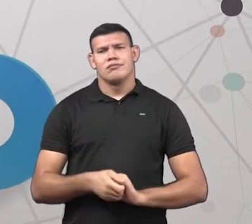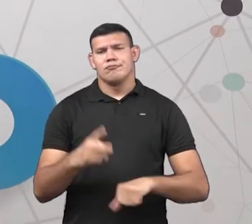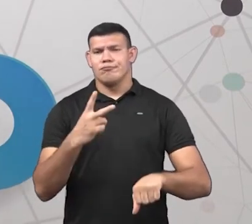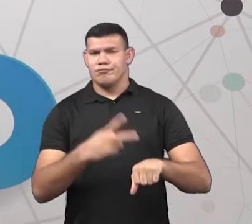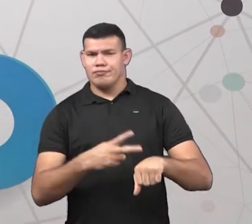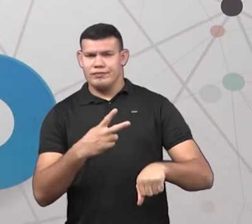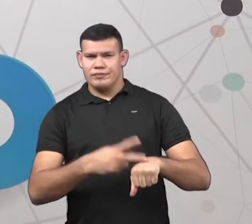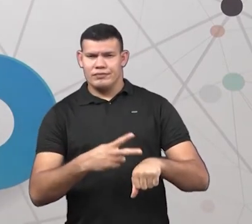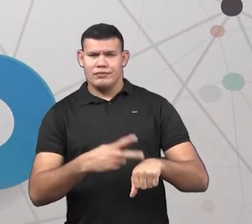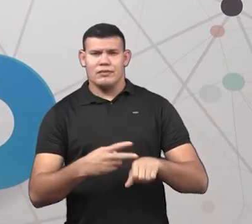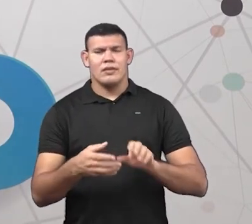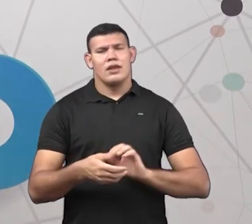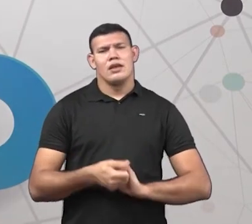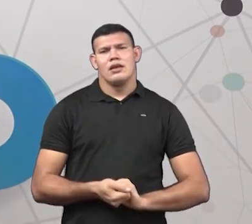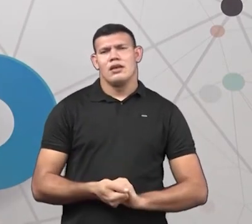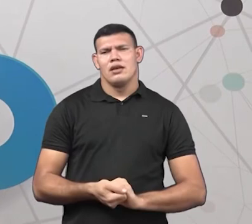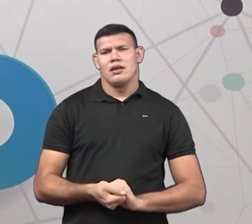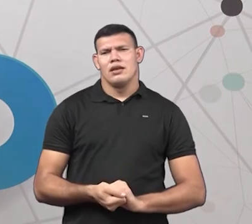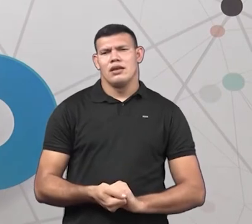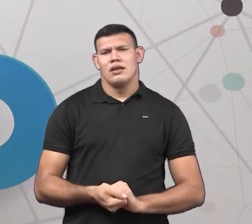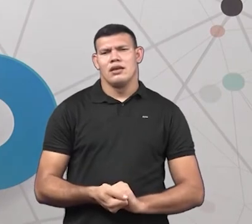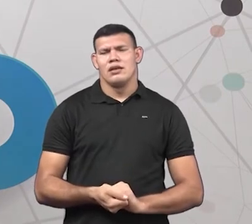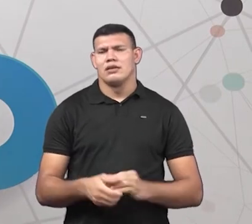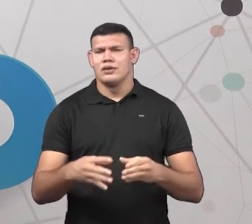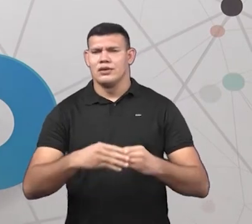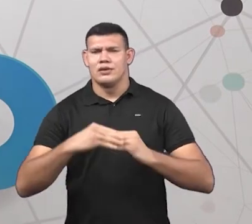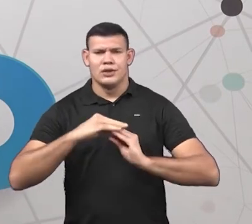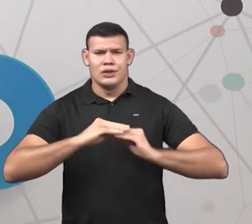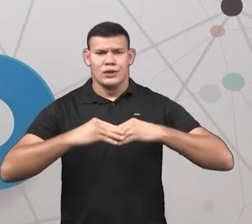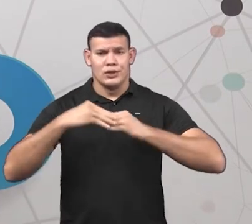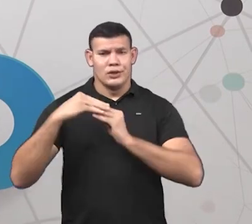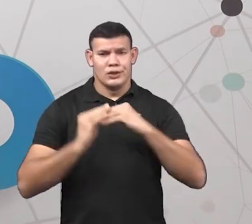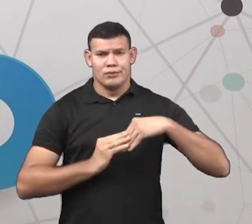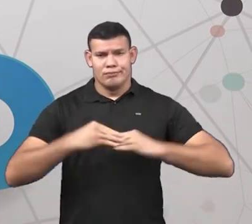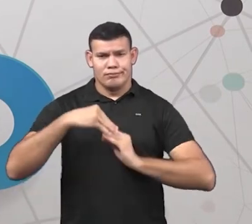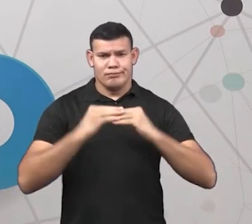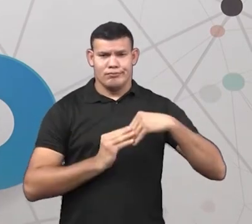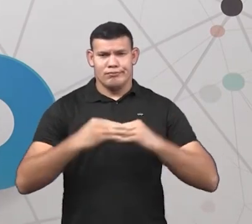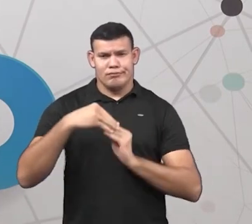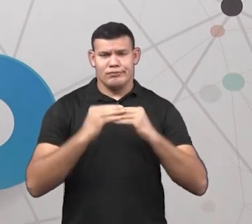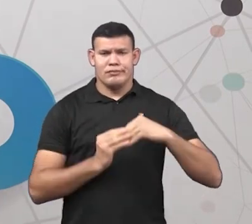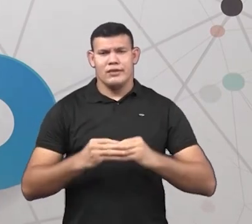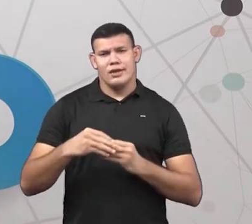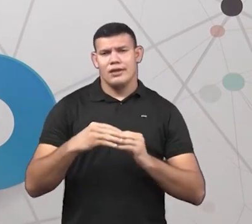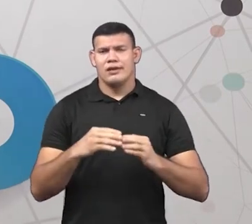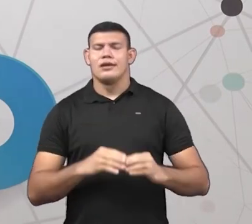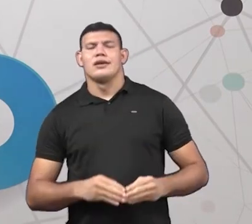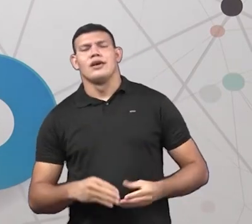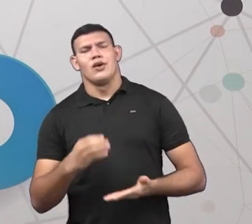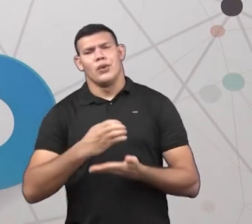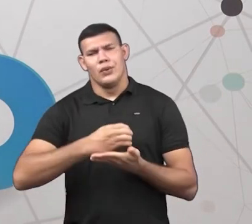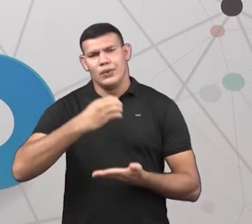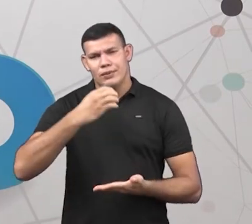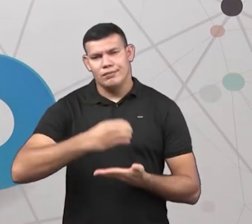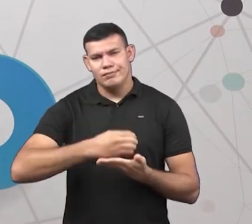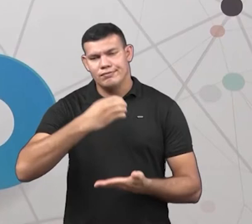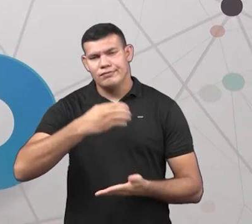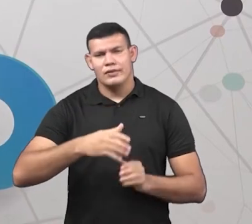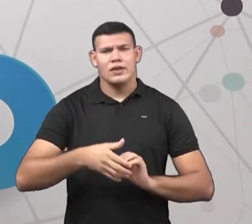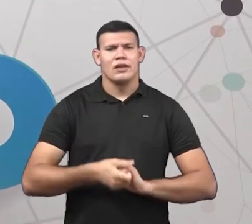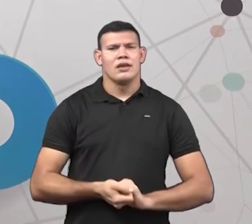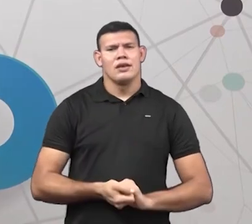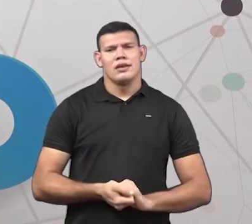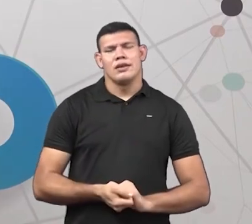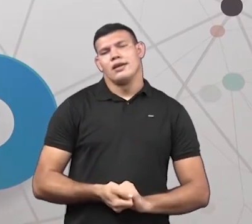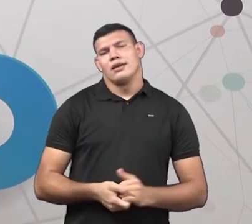vidro. Existe uma infinidade de... Existem plásticos. É, copos plásticos. Então, como também